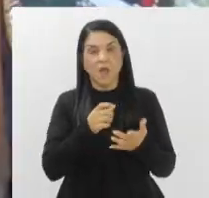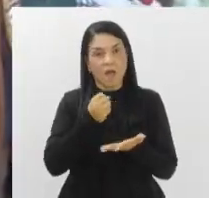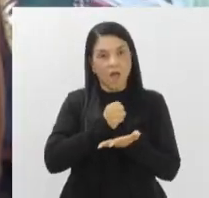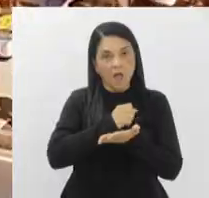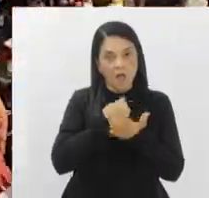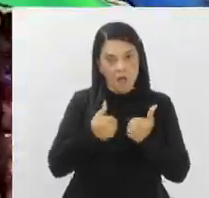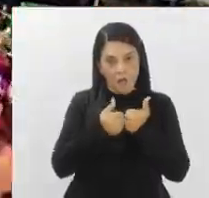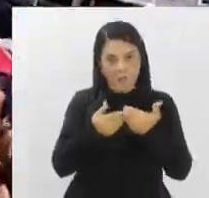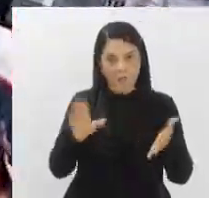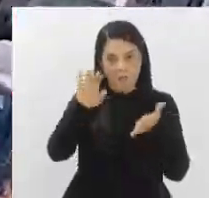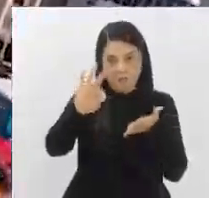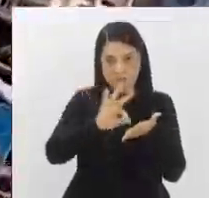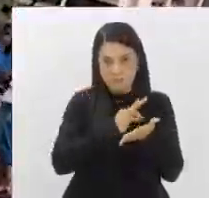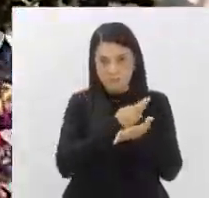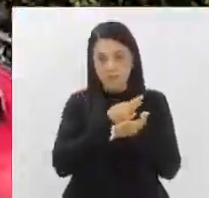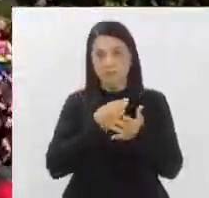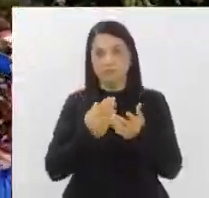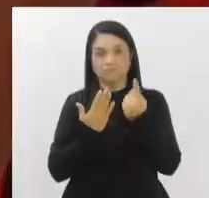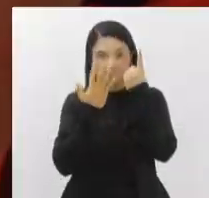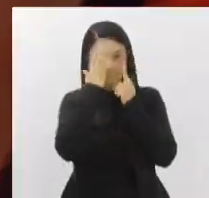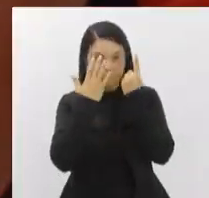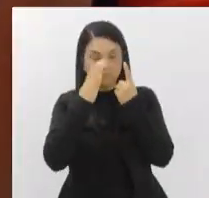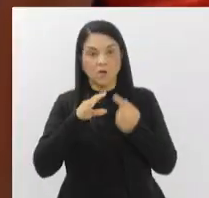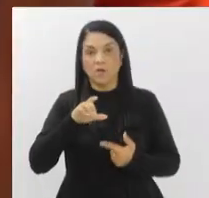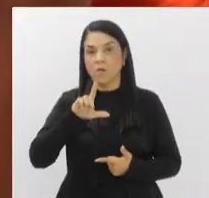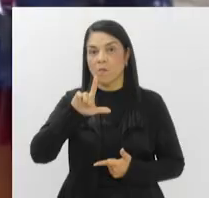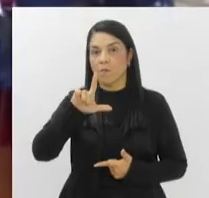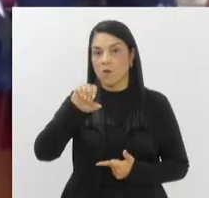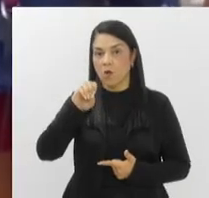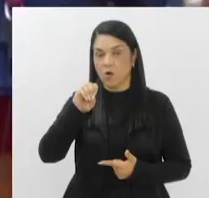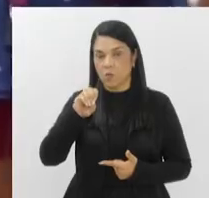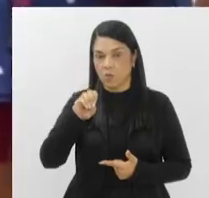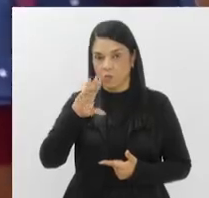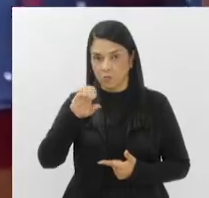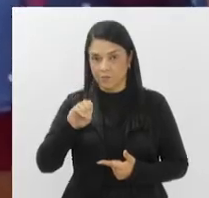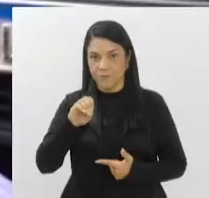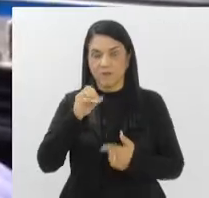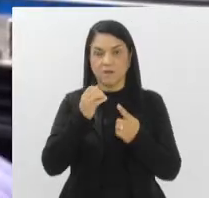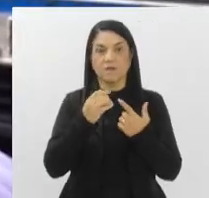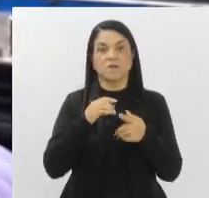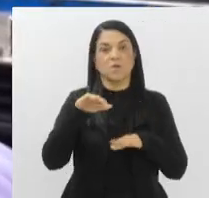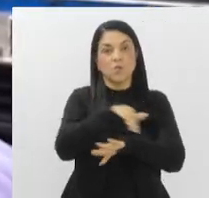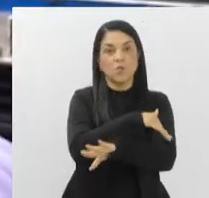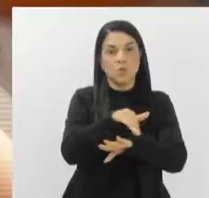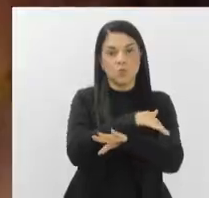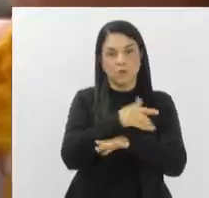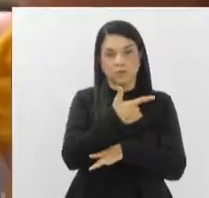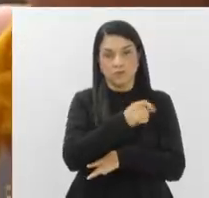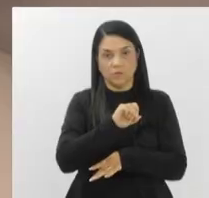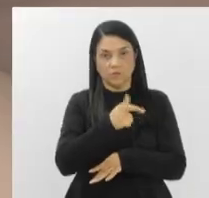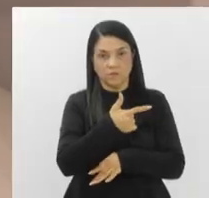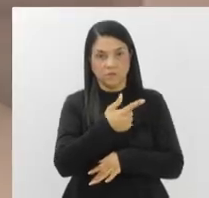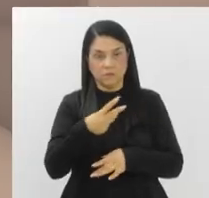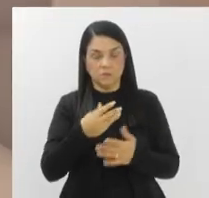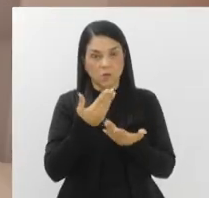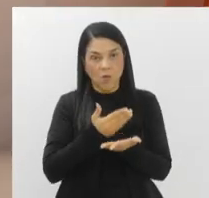inscrições para blocos de Carnaval de Rua 2025. O Bom Dia Alerj começa agora.